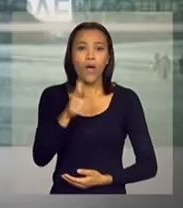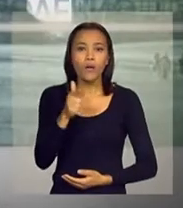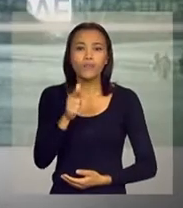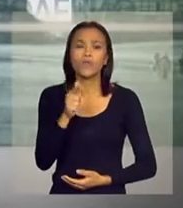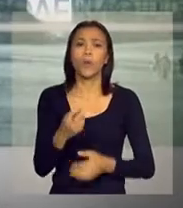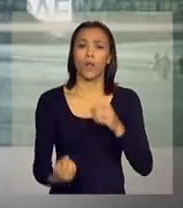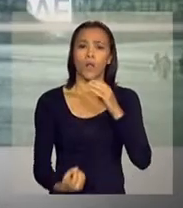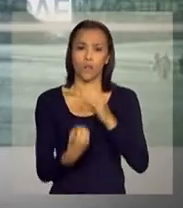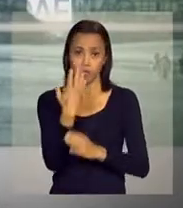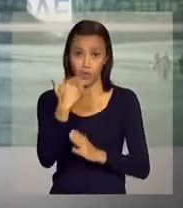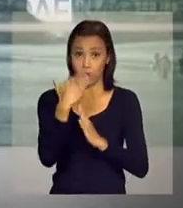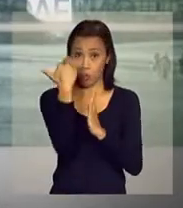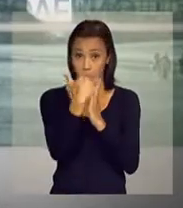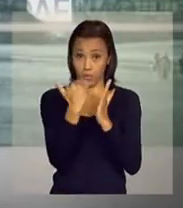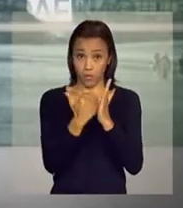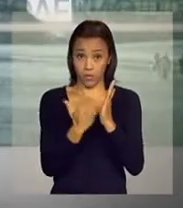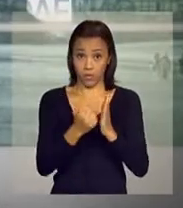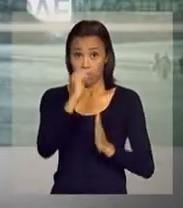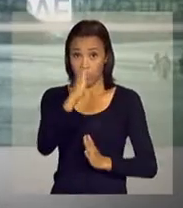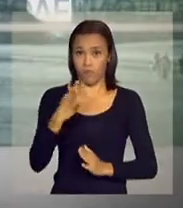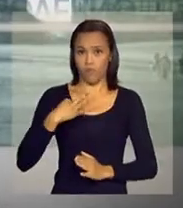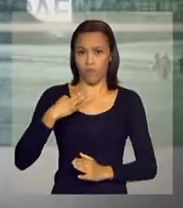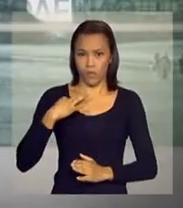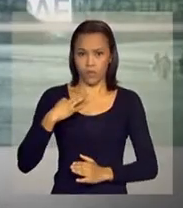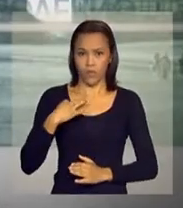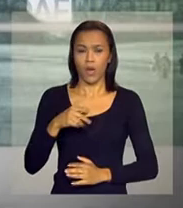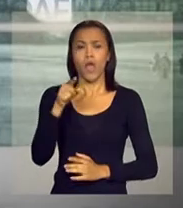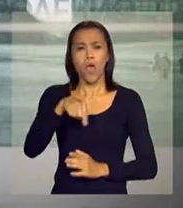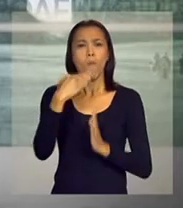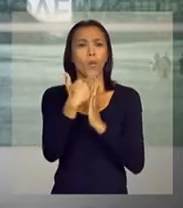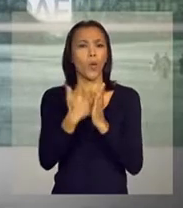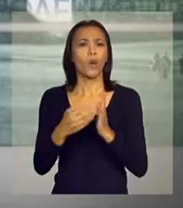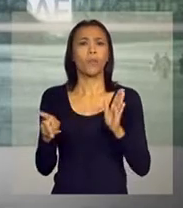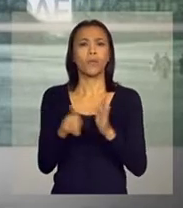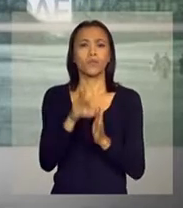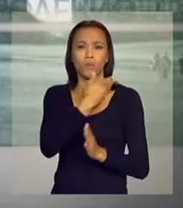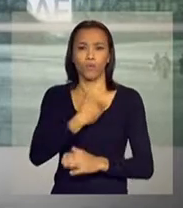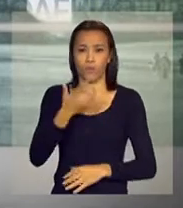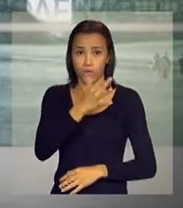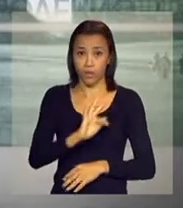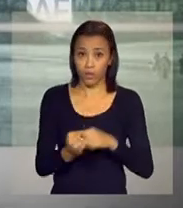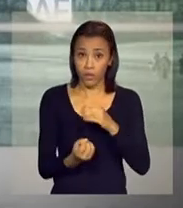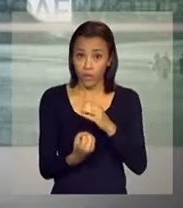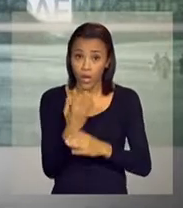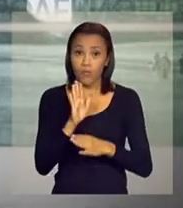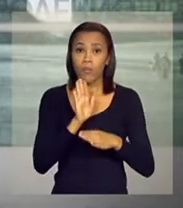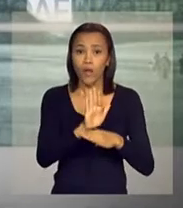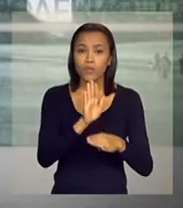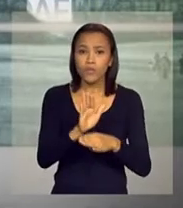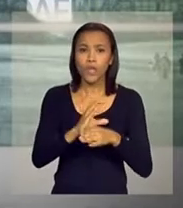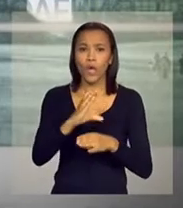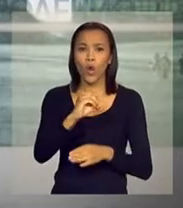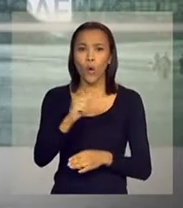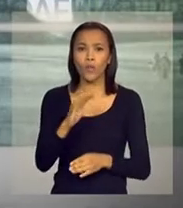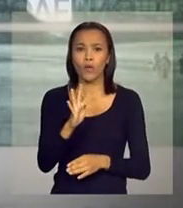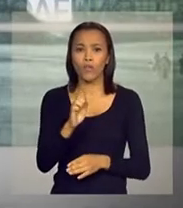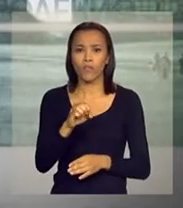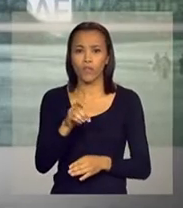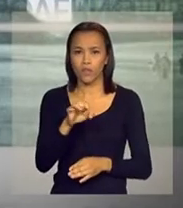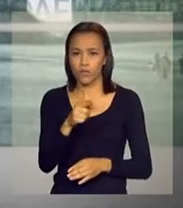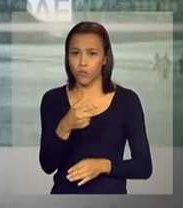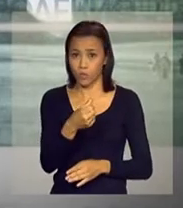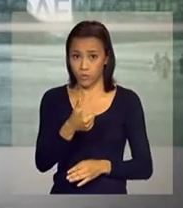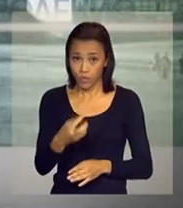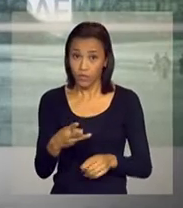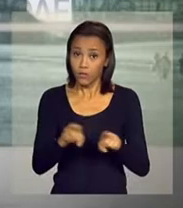reapresentação do lançamento do Brasil Voluntário, um programa do governo federal criado para atender a Copa das Confederações de